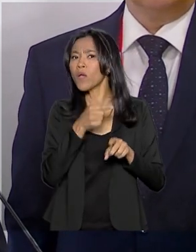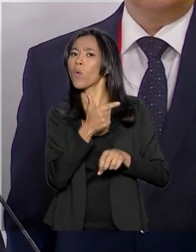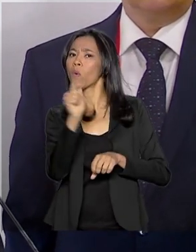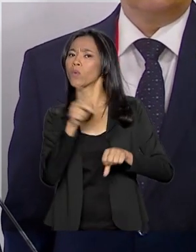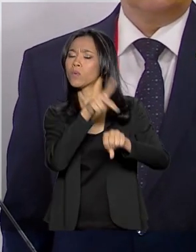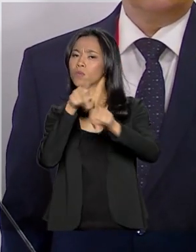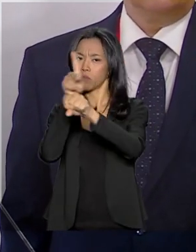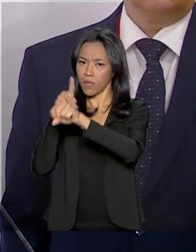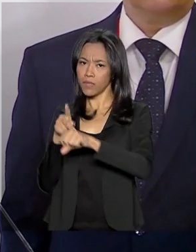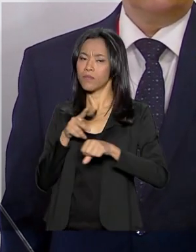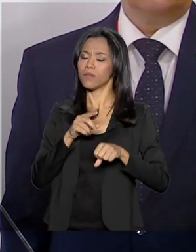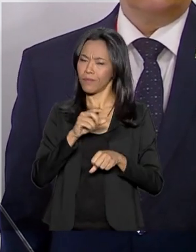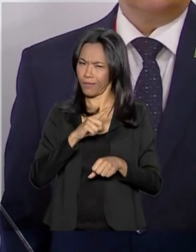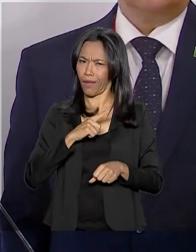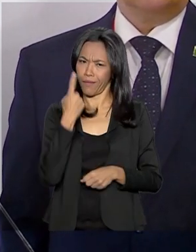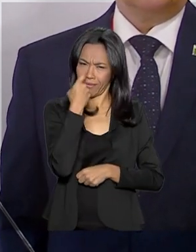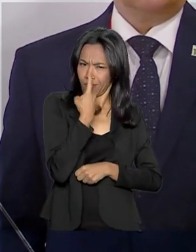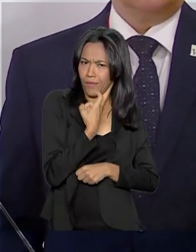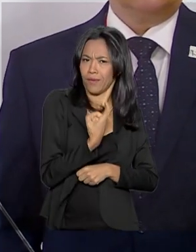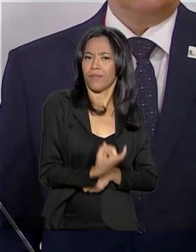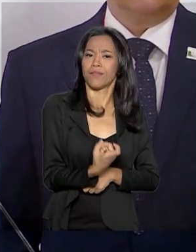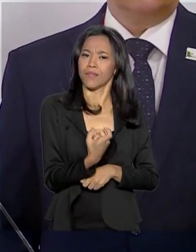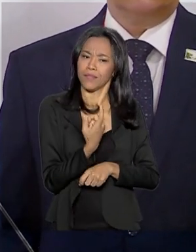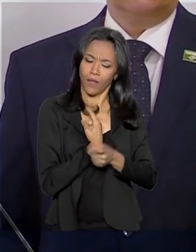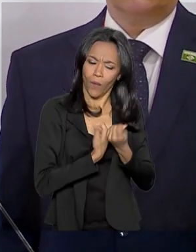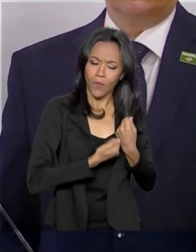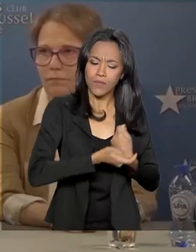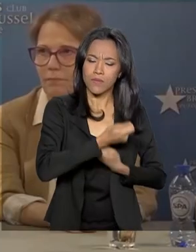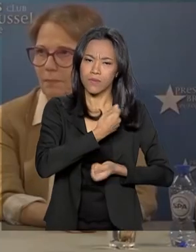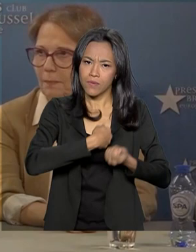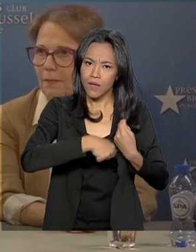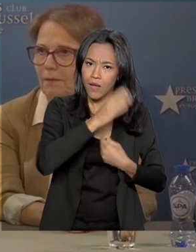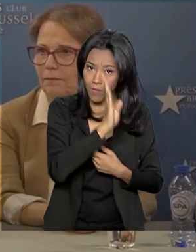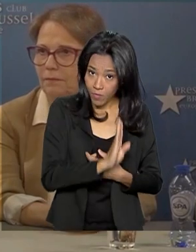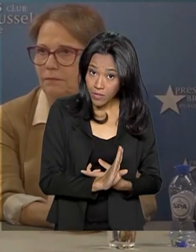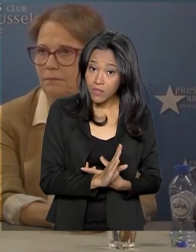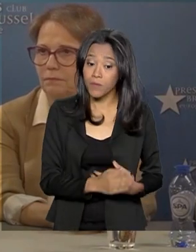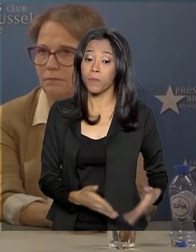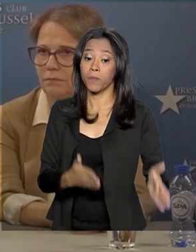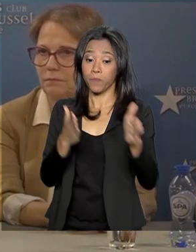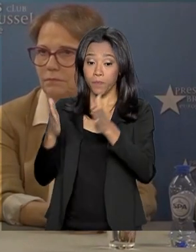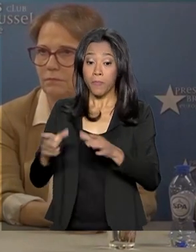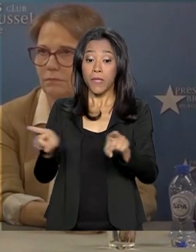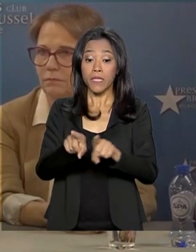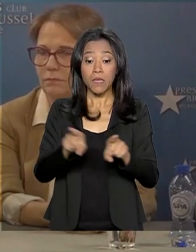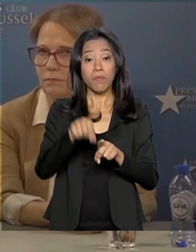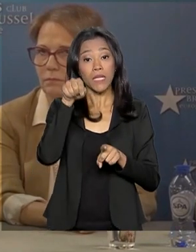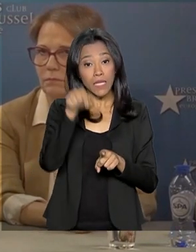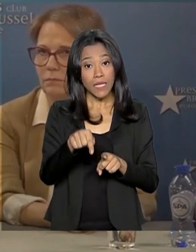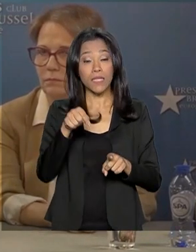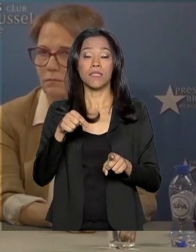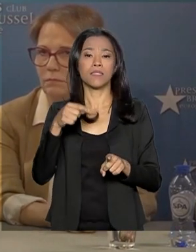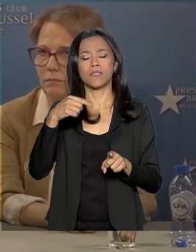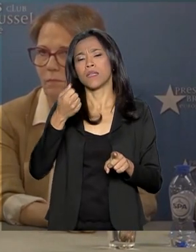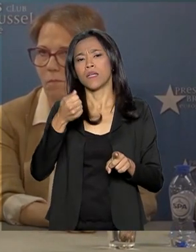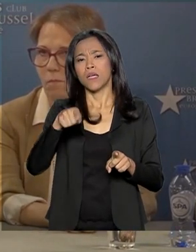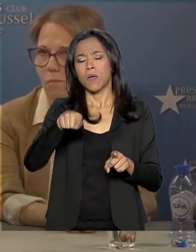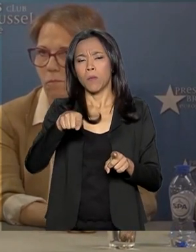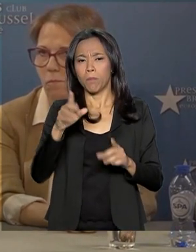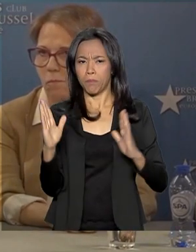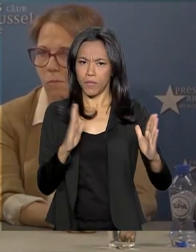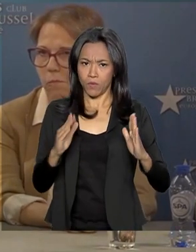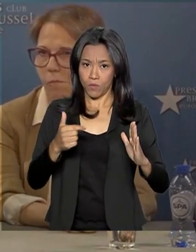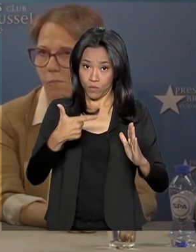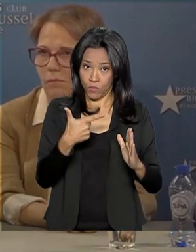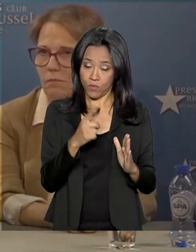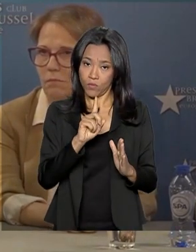terão interesse em negociar conosco. E foi também durante o G20 que o Brasil anunciou o